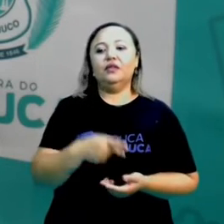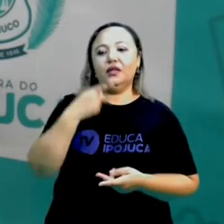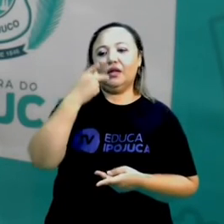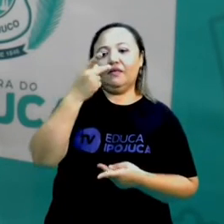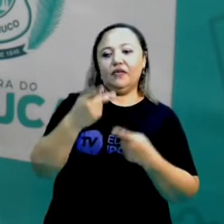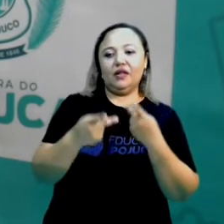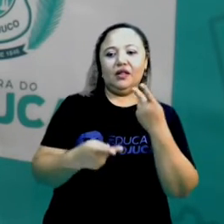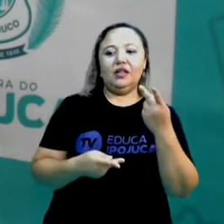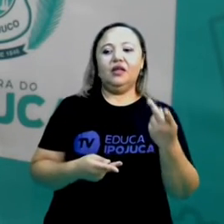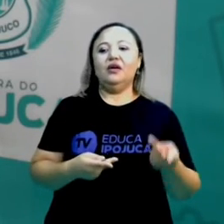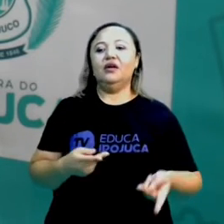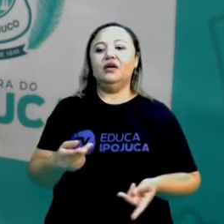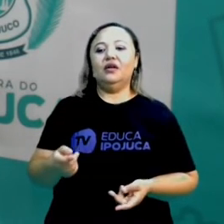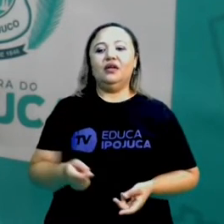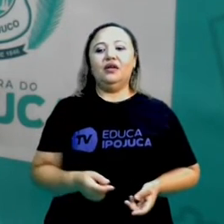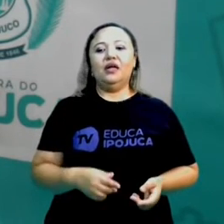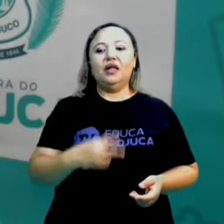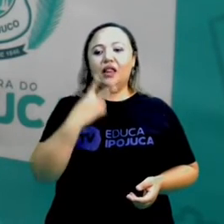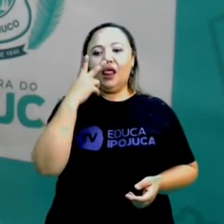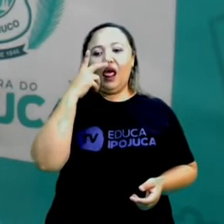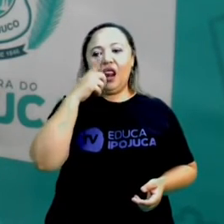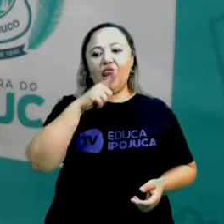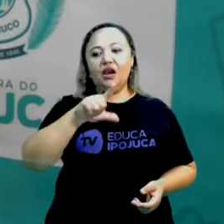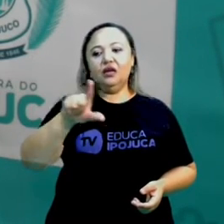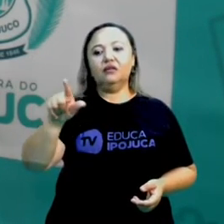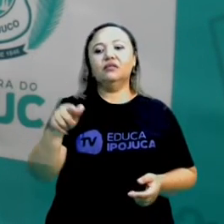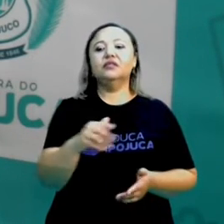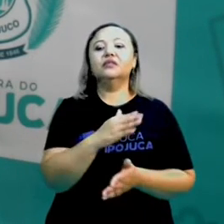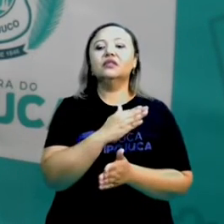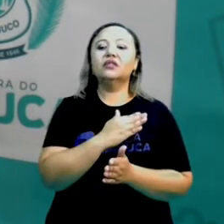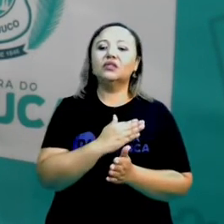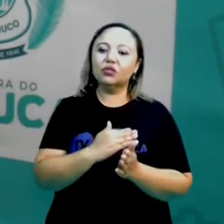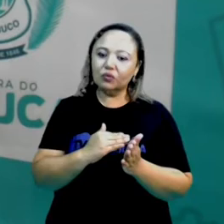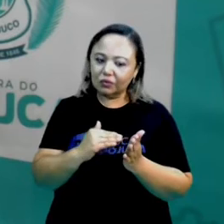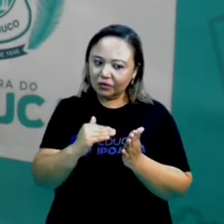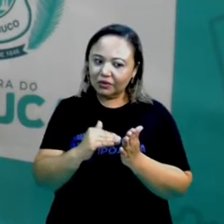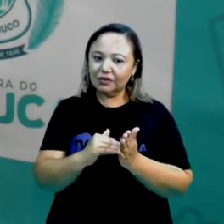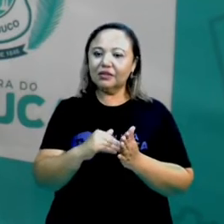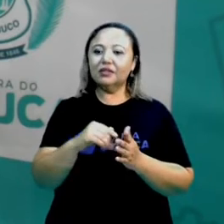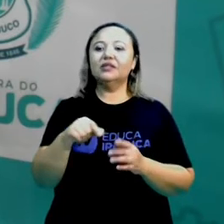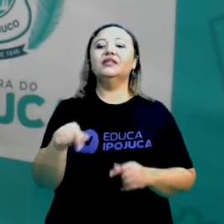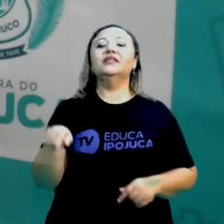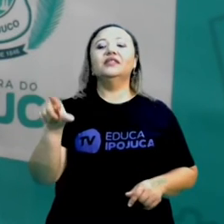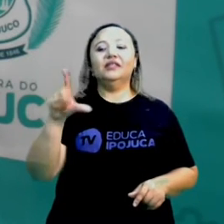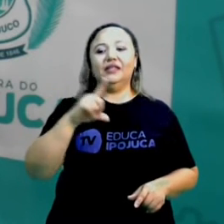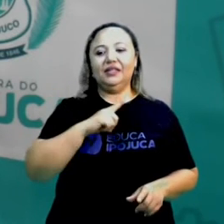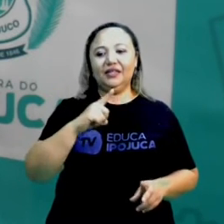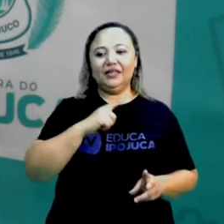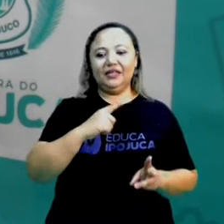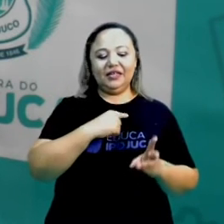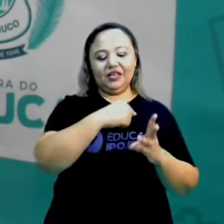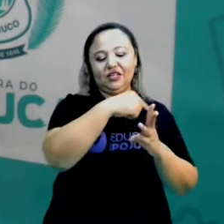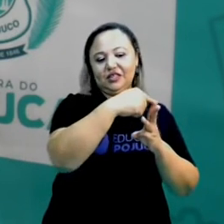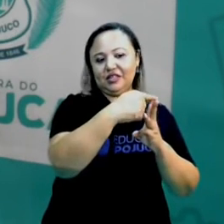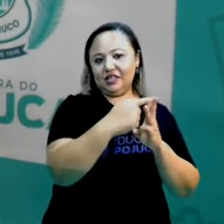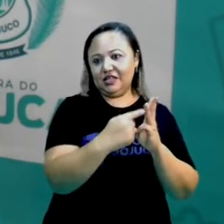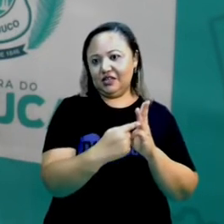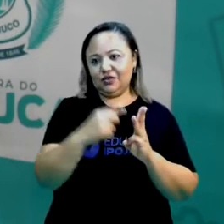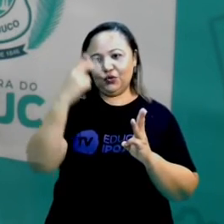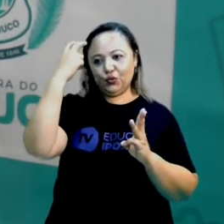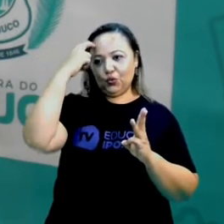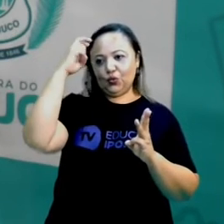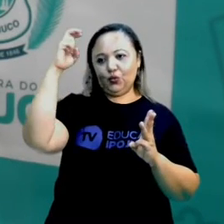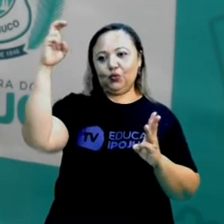falar, na nossa língua, todas elas vão retratar essas três culturas.